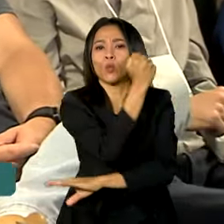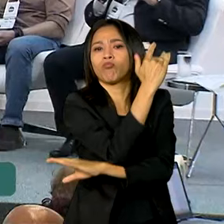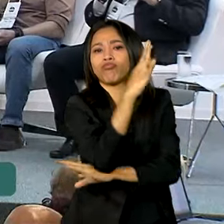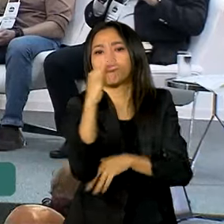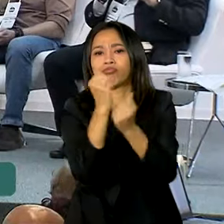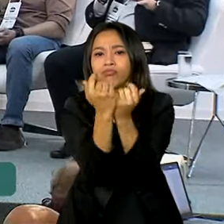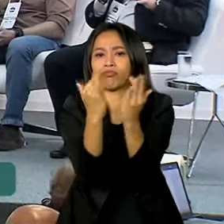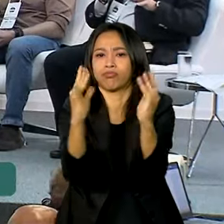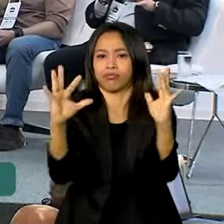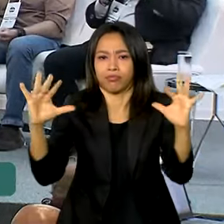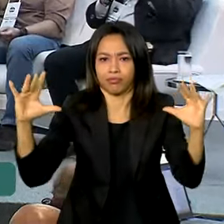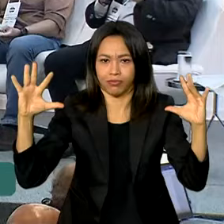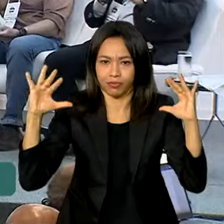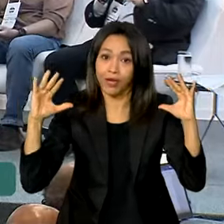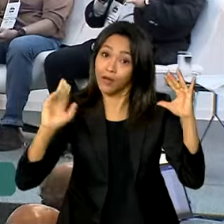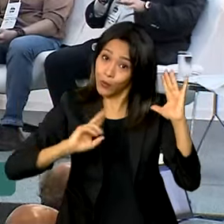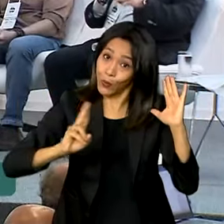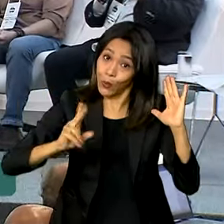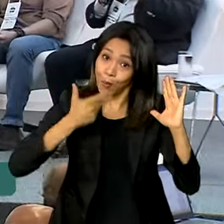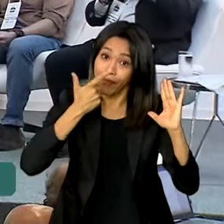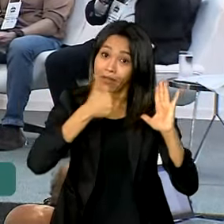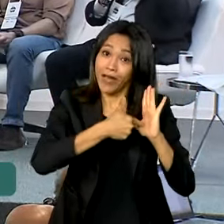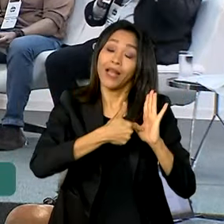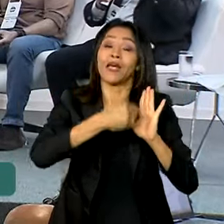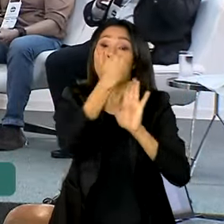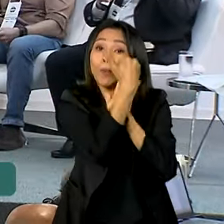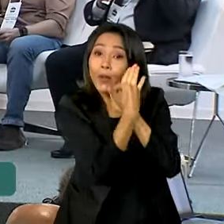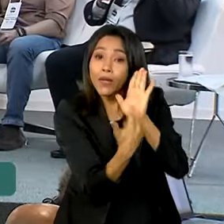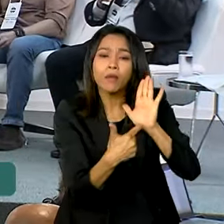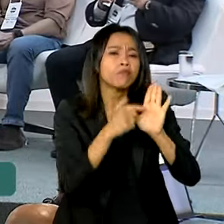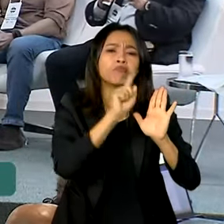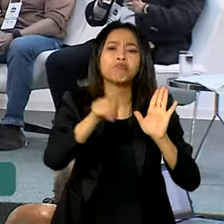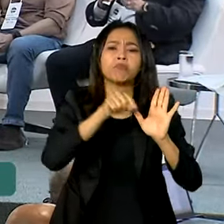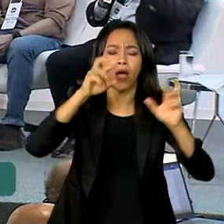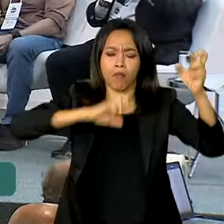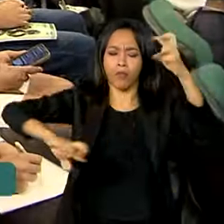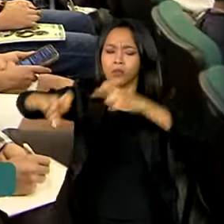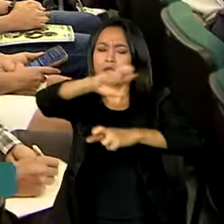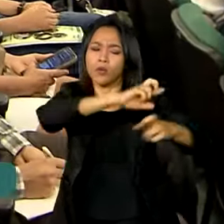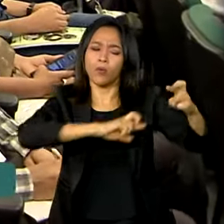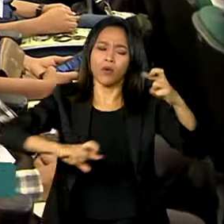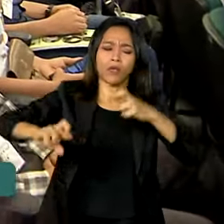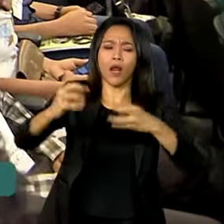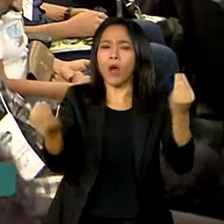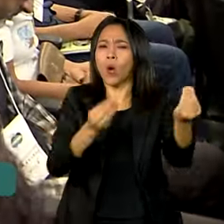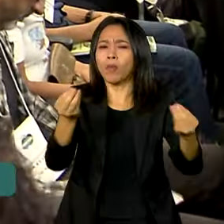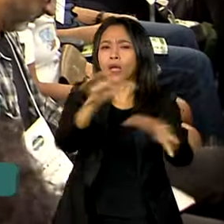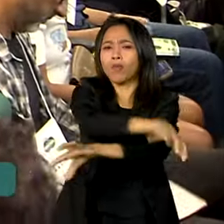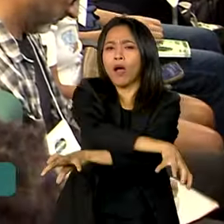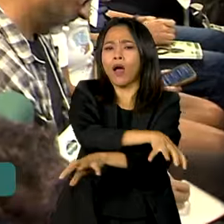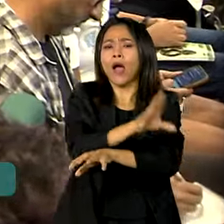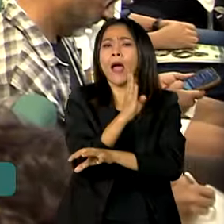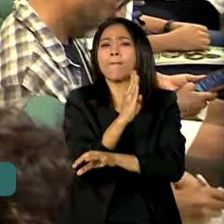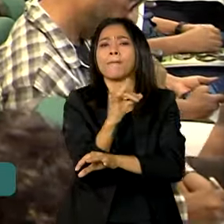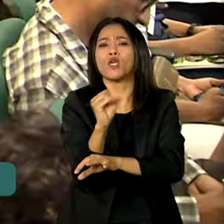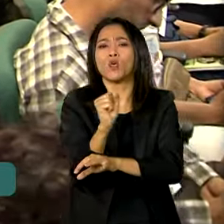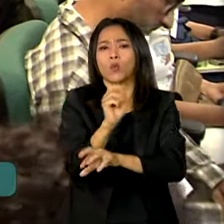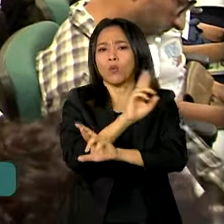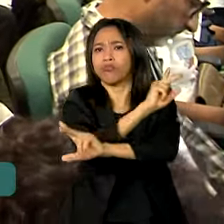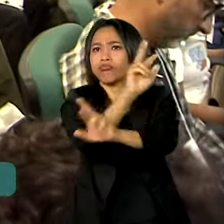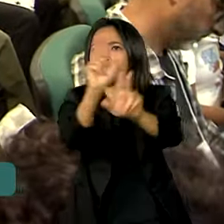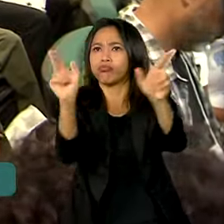Monitora. Como o próprio nome diz, o programa tem a função de monitorar o comportamento da biodiversidade no longo prazo.